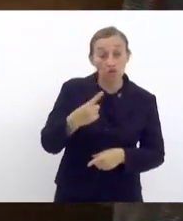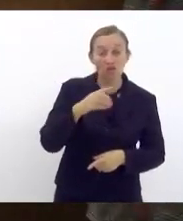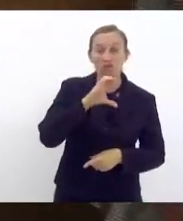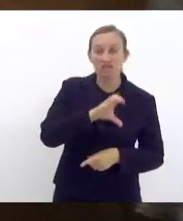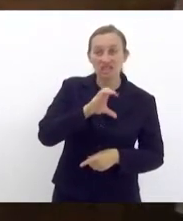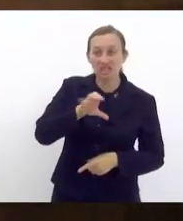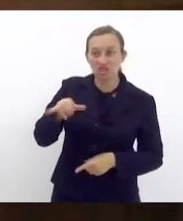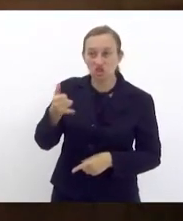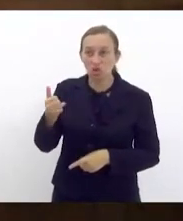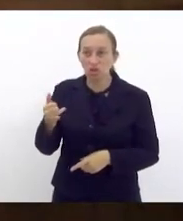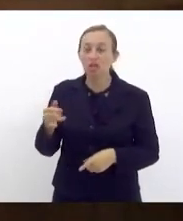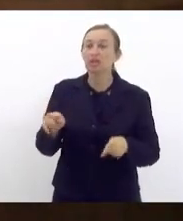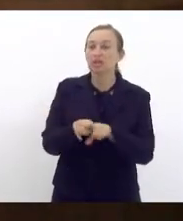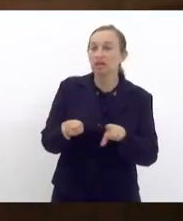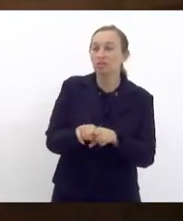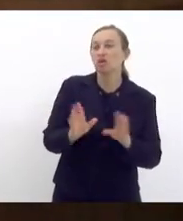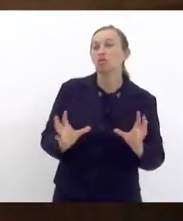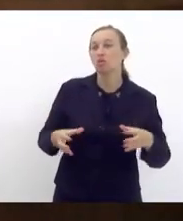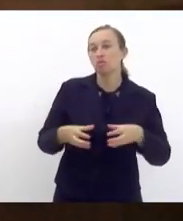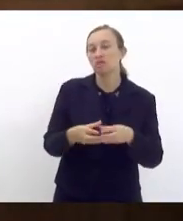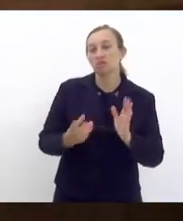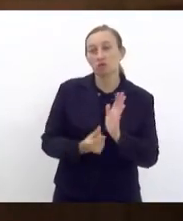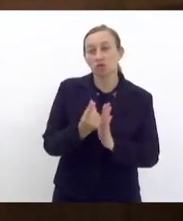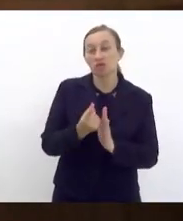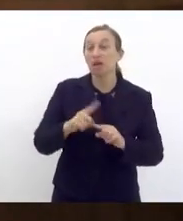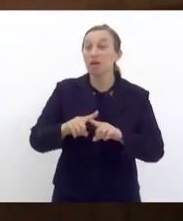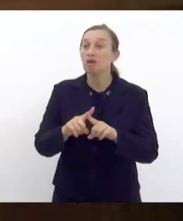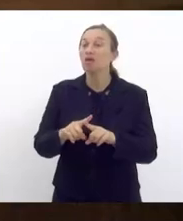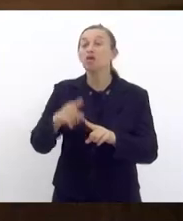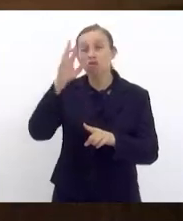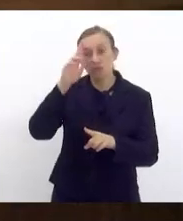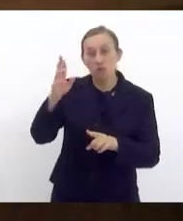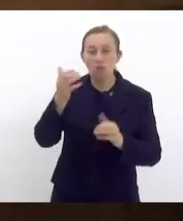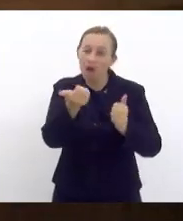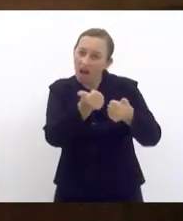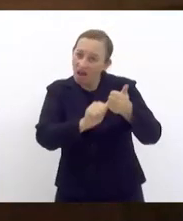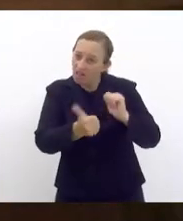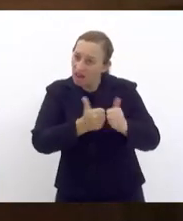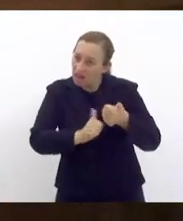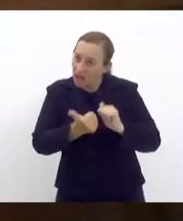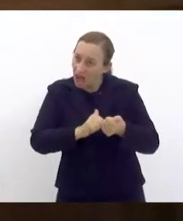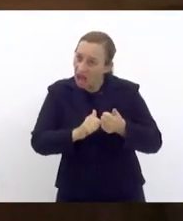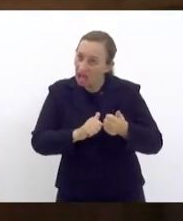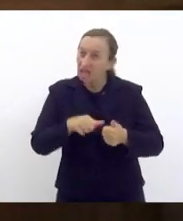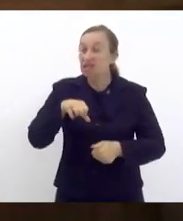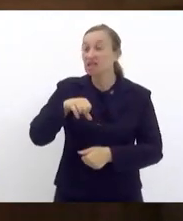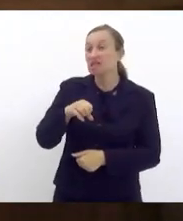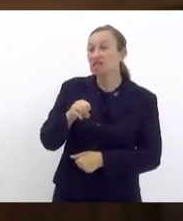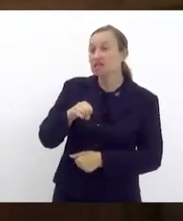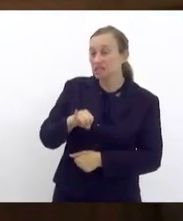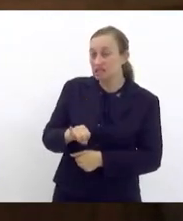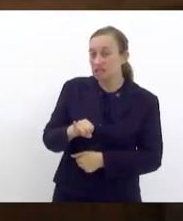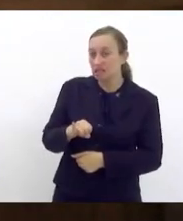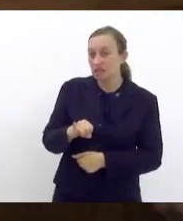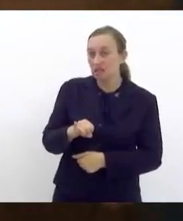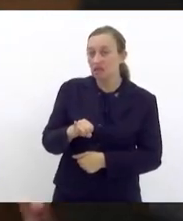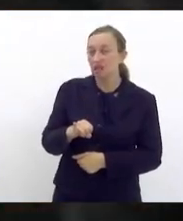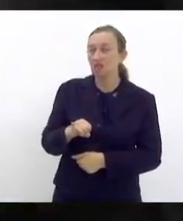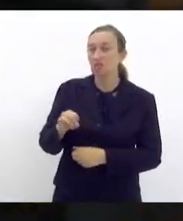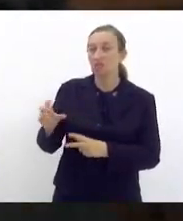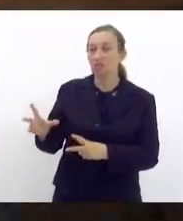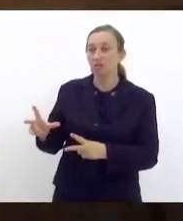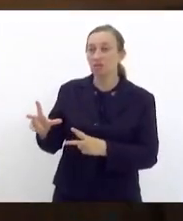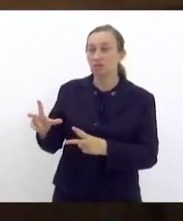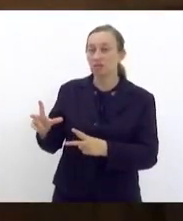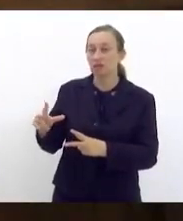e a comissão de orçamento. E o senhor avaliar, se não seria o caso, de quanto ao mérito,